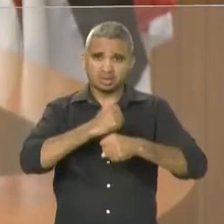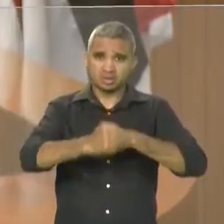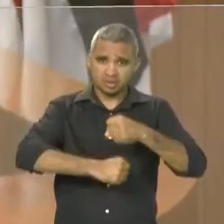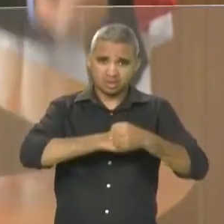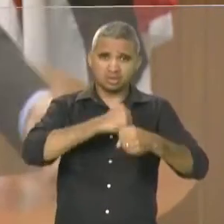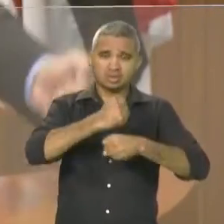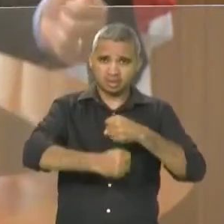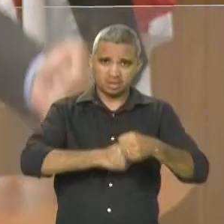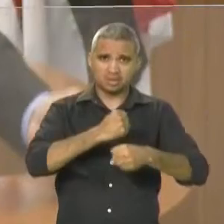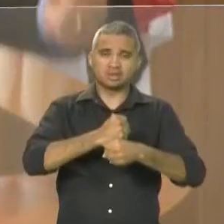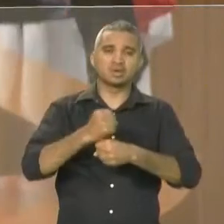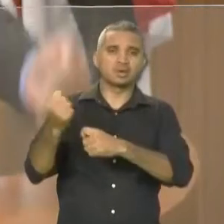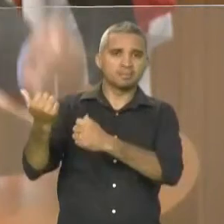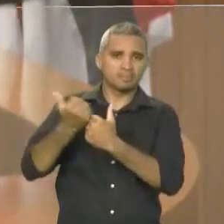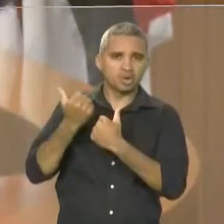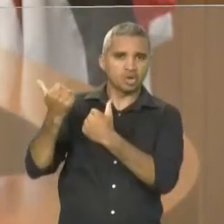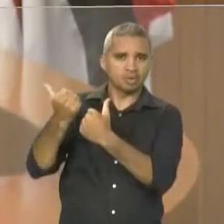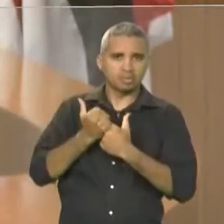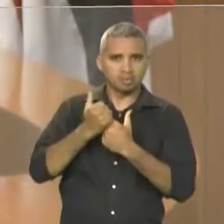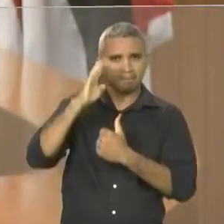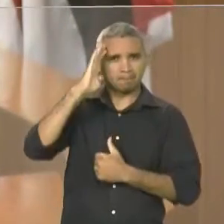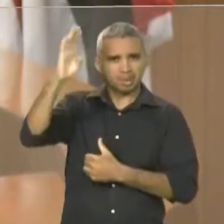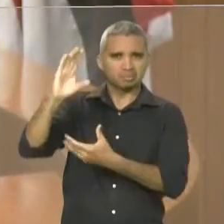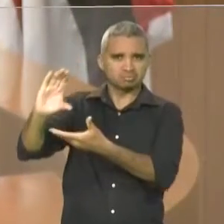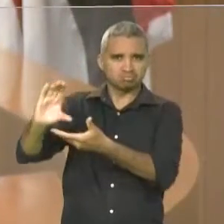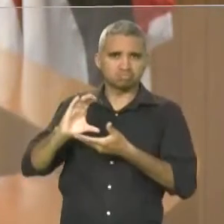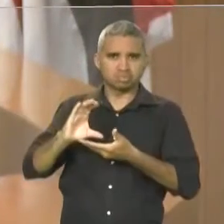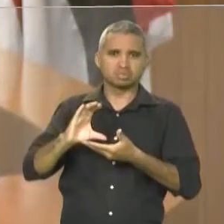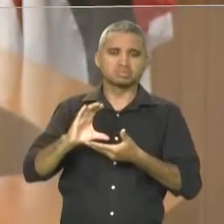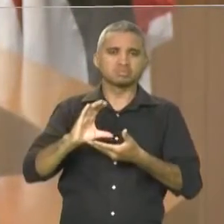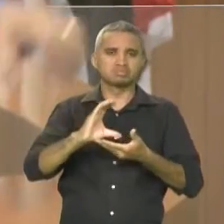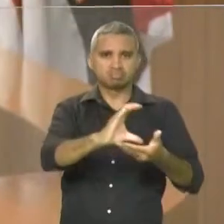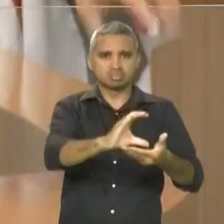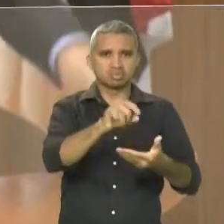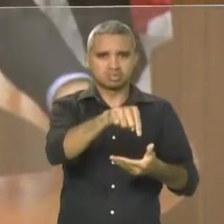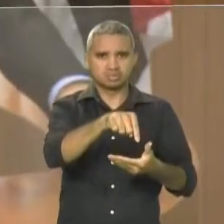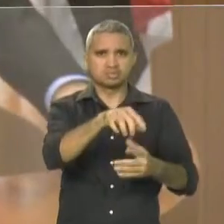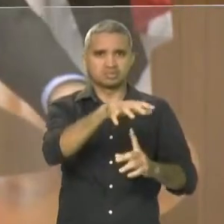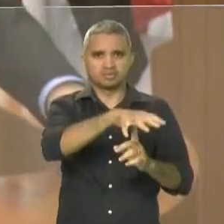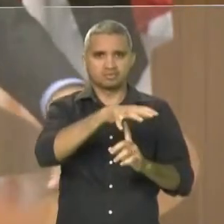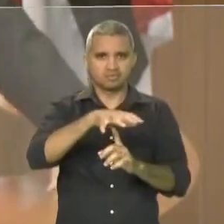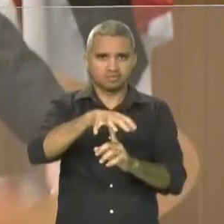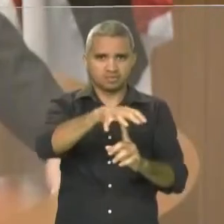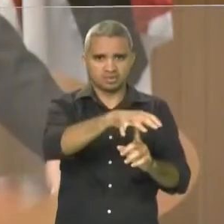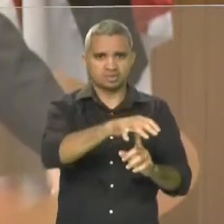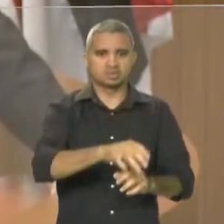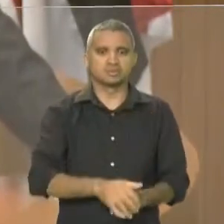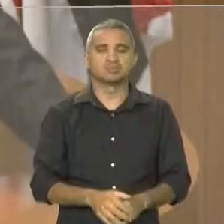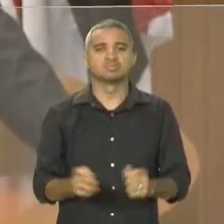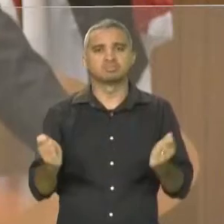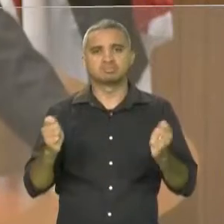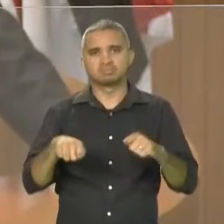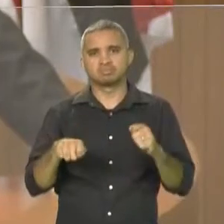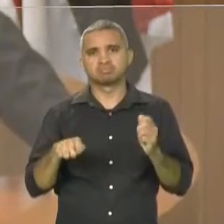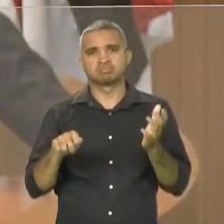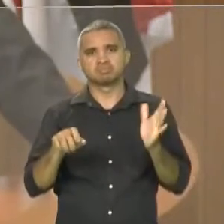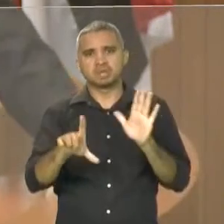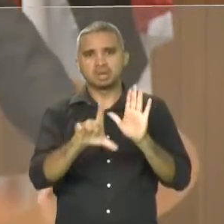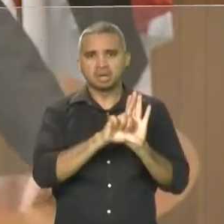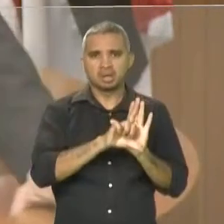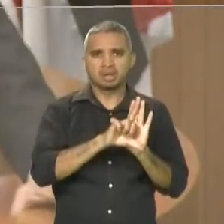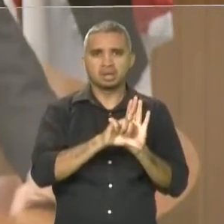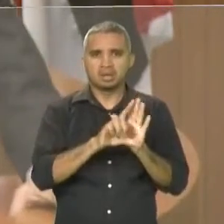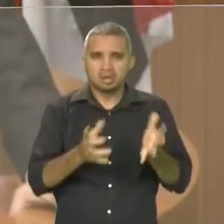Estado o principal patrocinador desta feira seja pela lei de incentivo à cultura